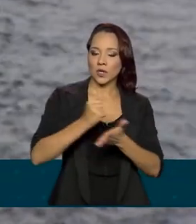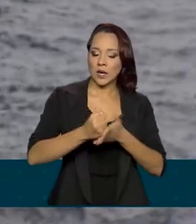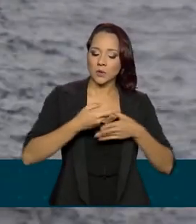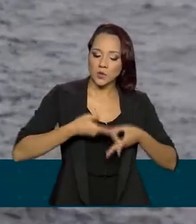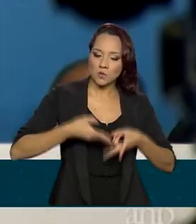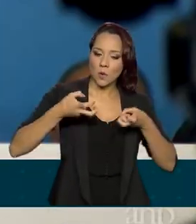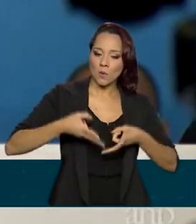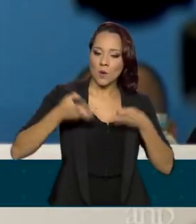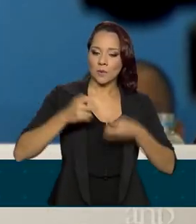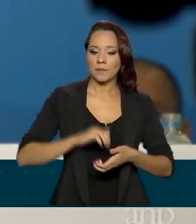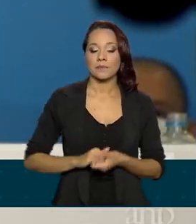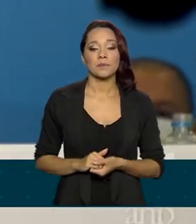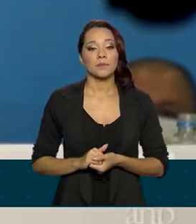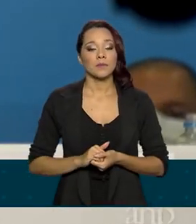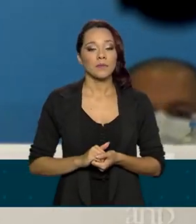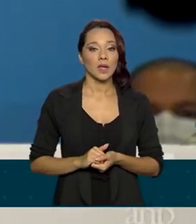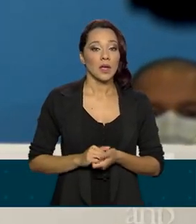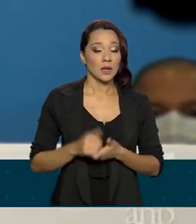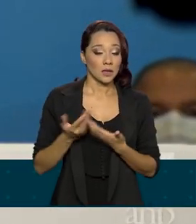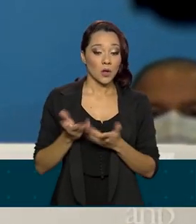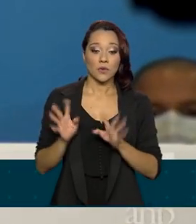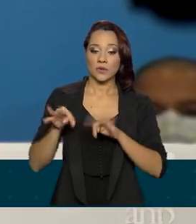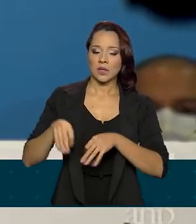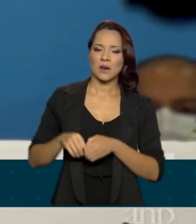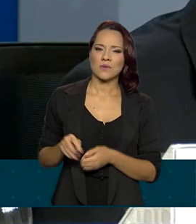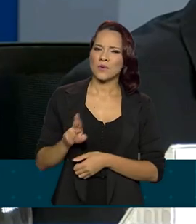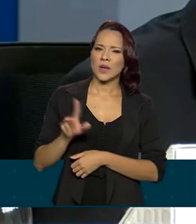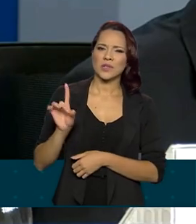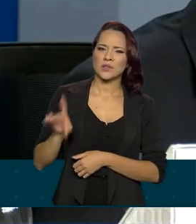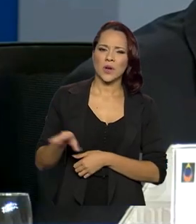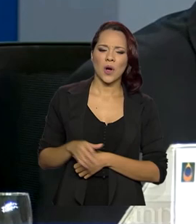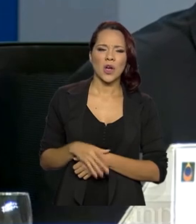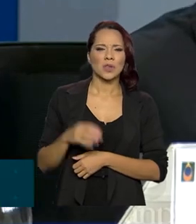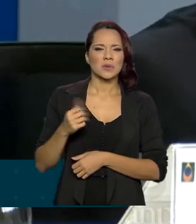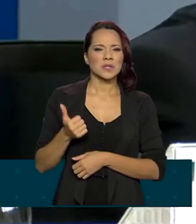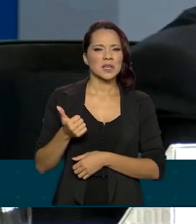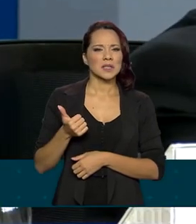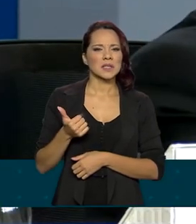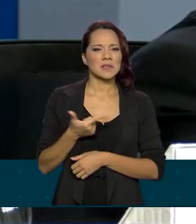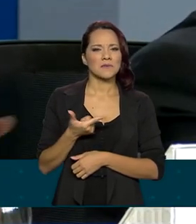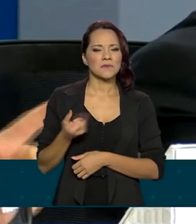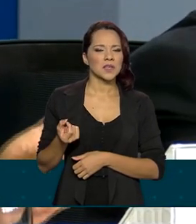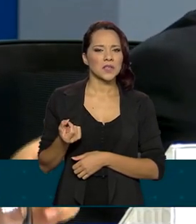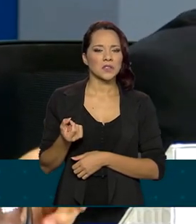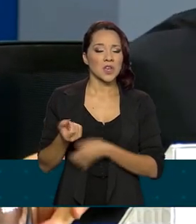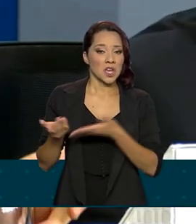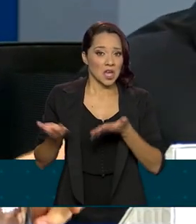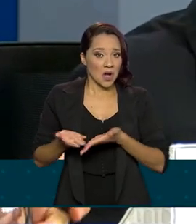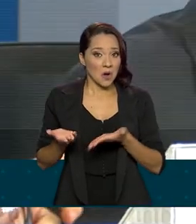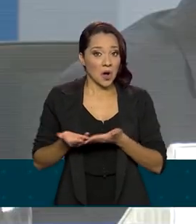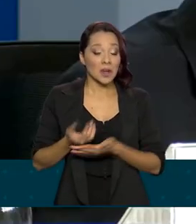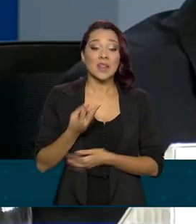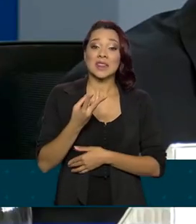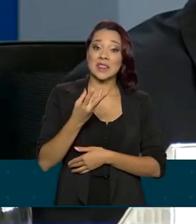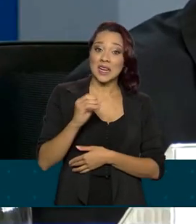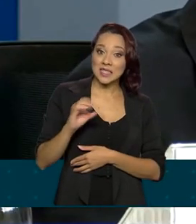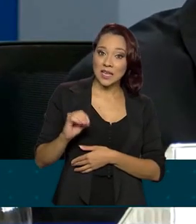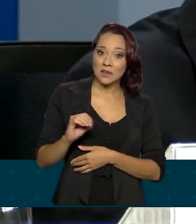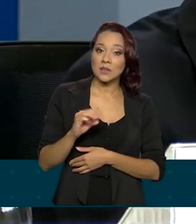exploração. O saldo final não está só nos 120, que agora são 300,